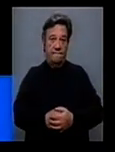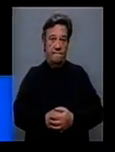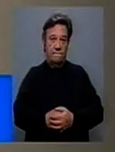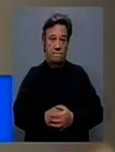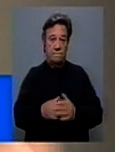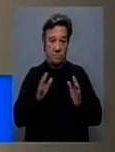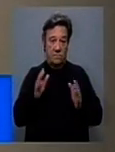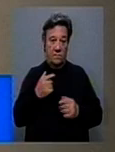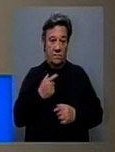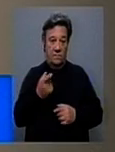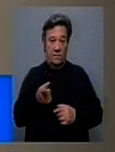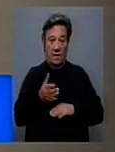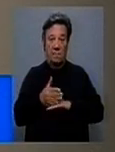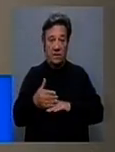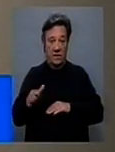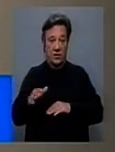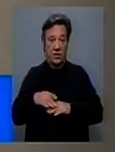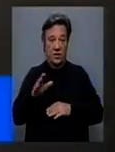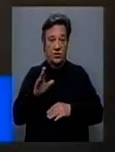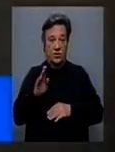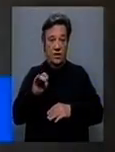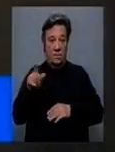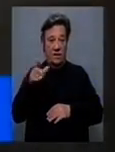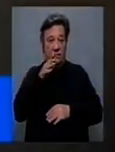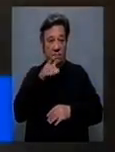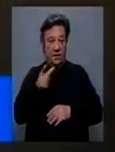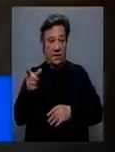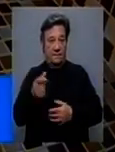Mas vou deixar essa parte para o Jaime Guilherme explicar.